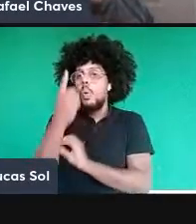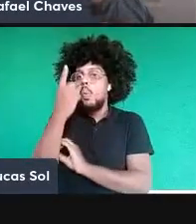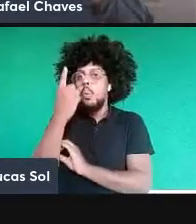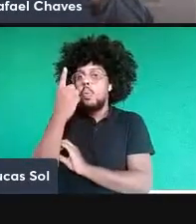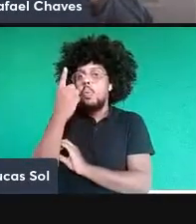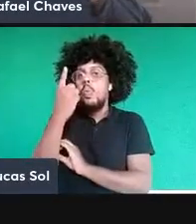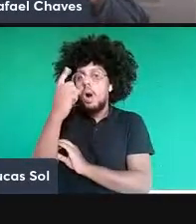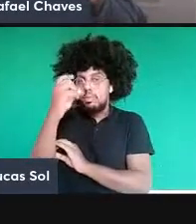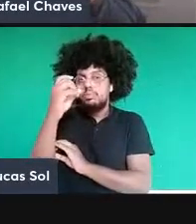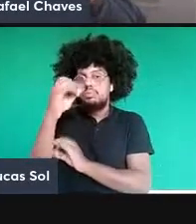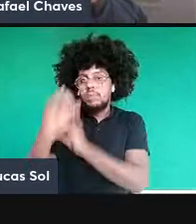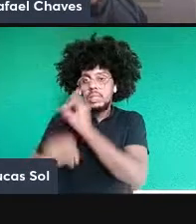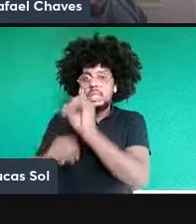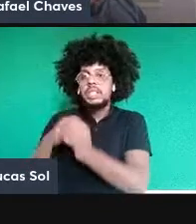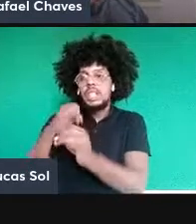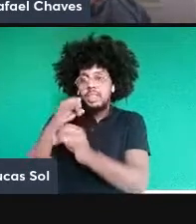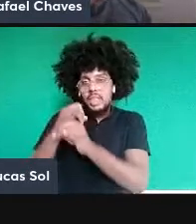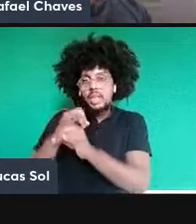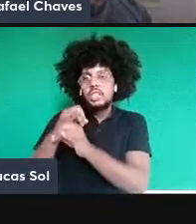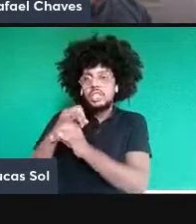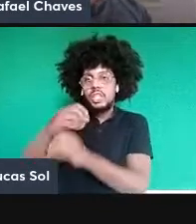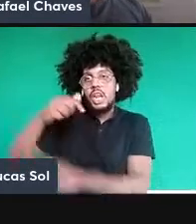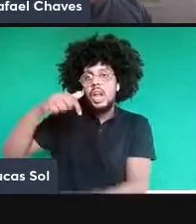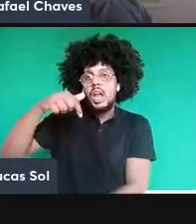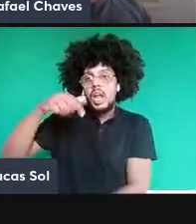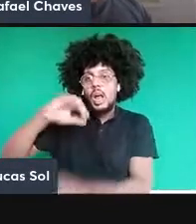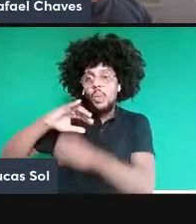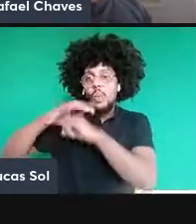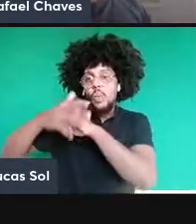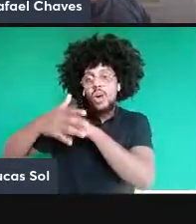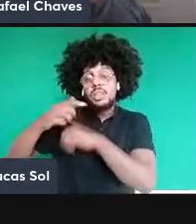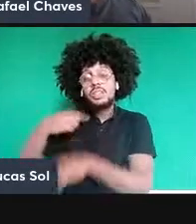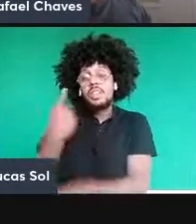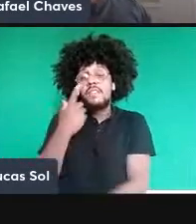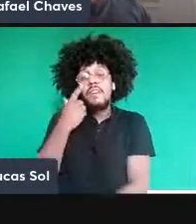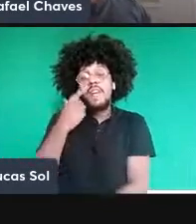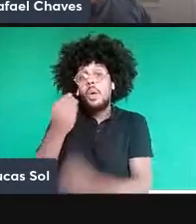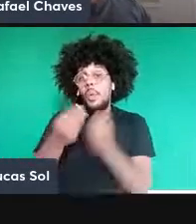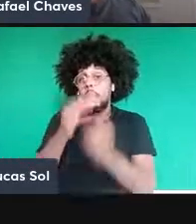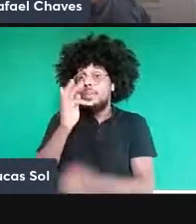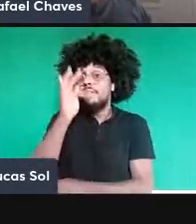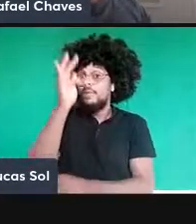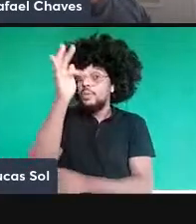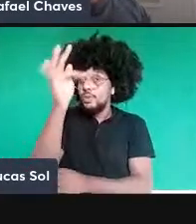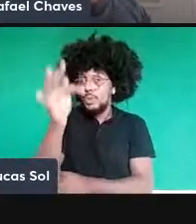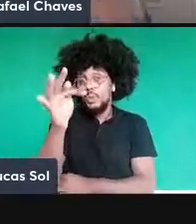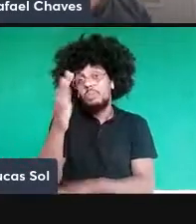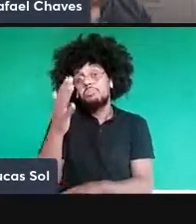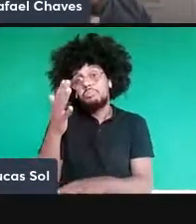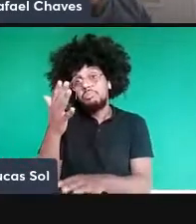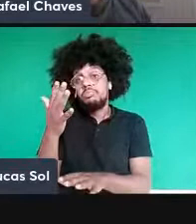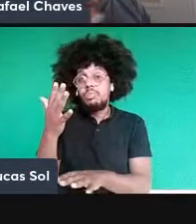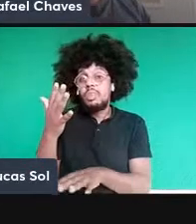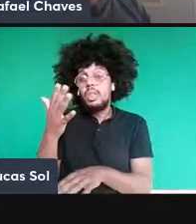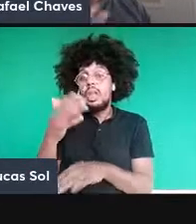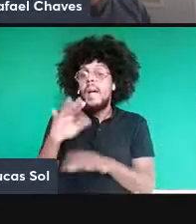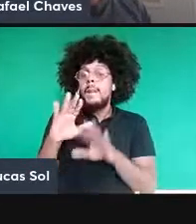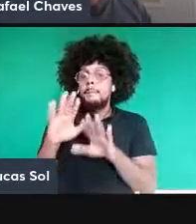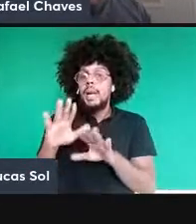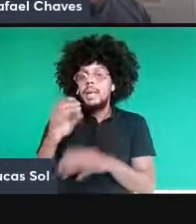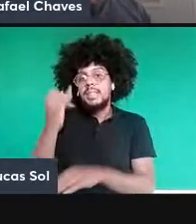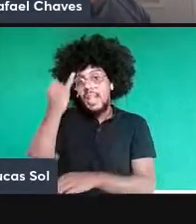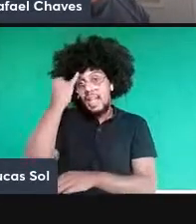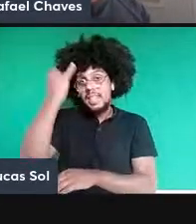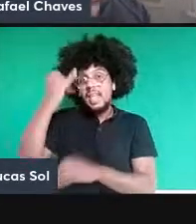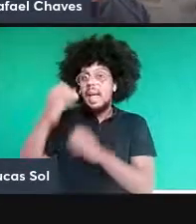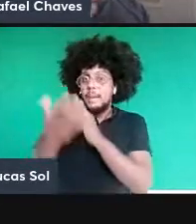vai ver o que o futuro nos reserva daqui a alguns minutos, mas então, essa é ideia básica. Eu vou ter uma rede